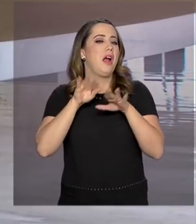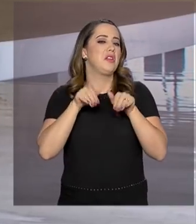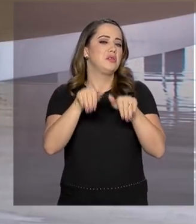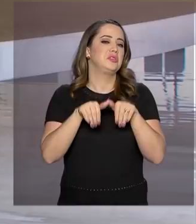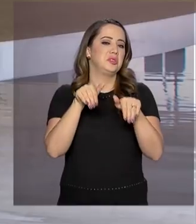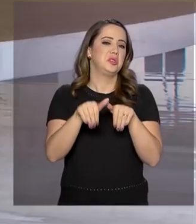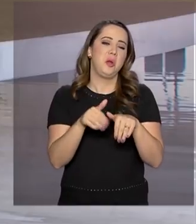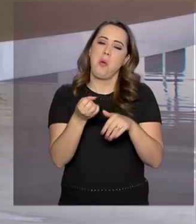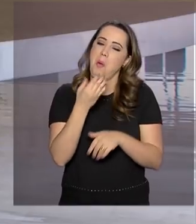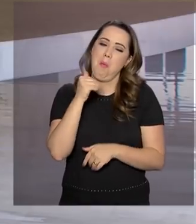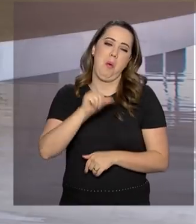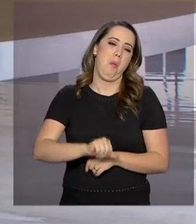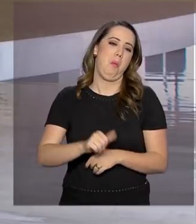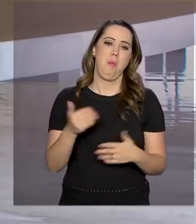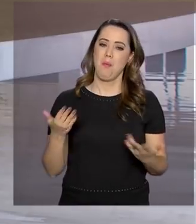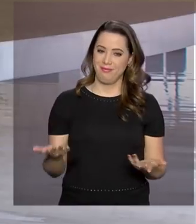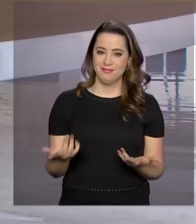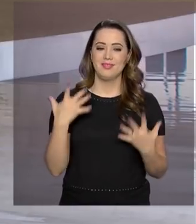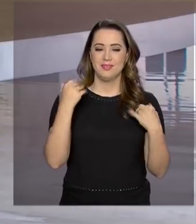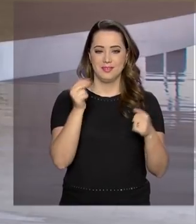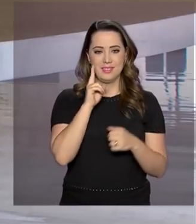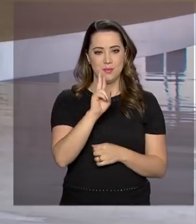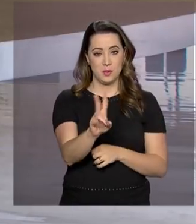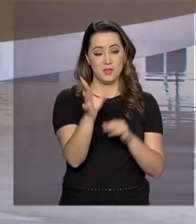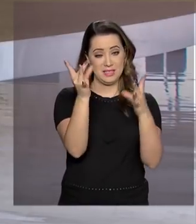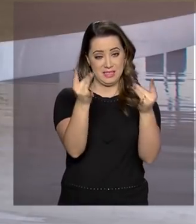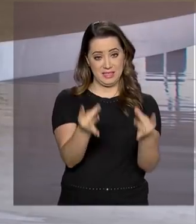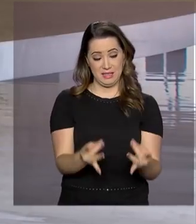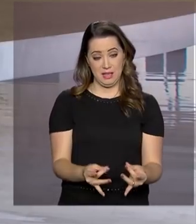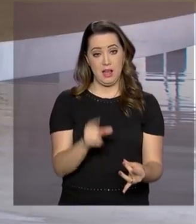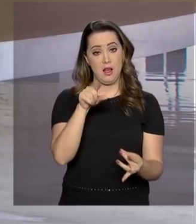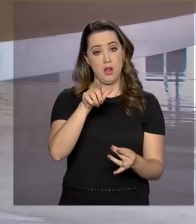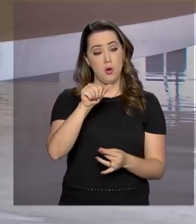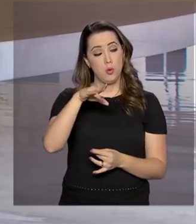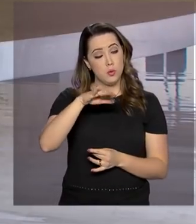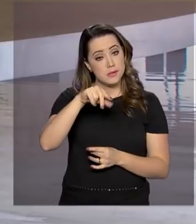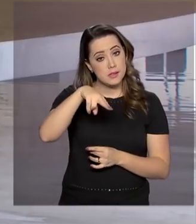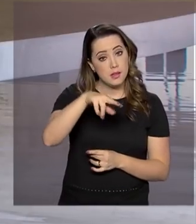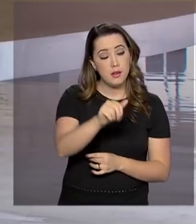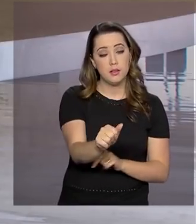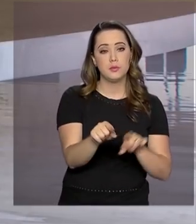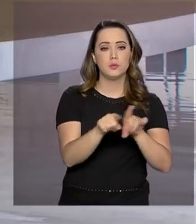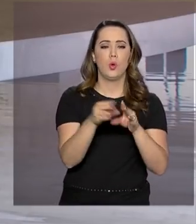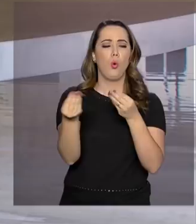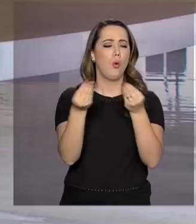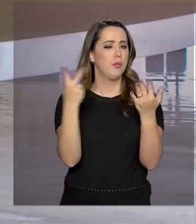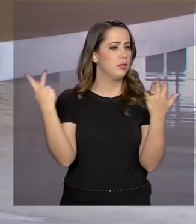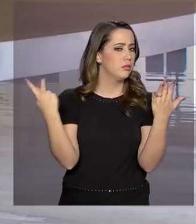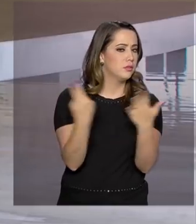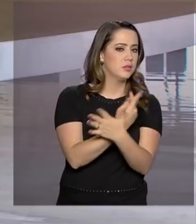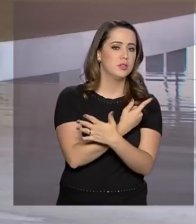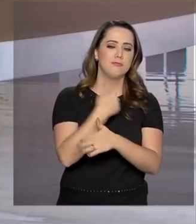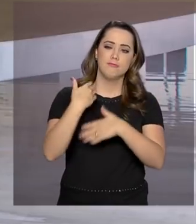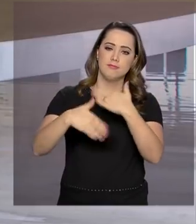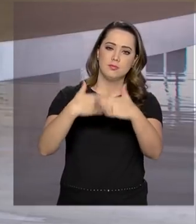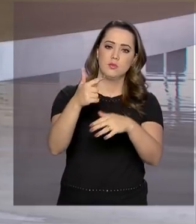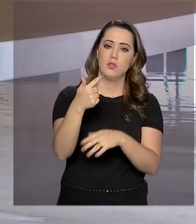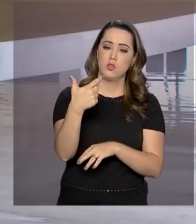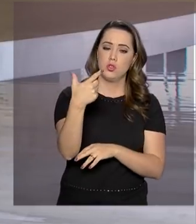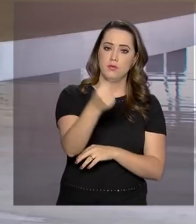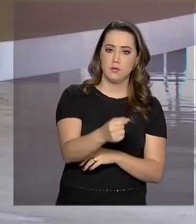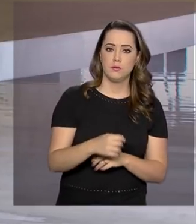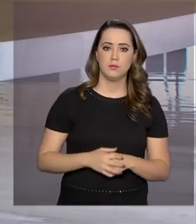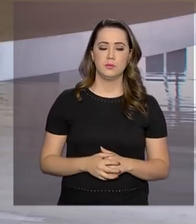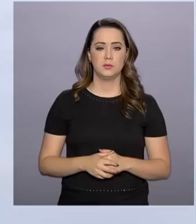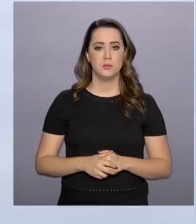genérico. Vamos ver agora na reportagem da nossa enviada especial a Osaka, Luciana Colares de Holanda, como foi o desfecho do G20.